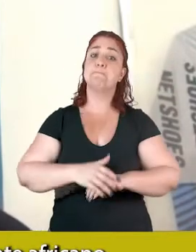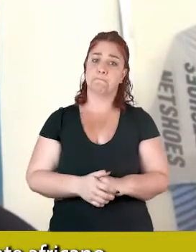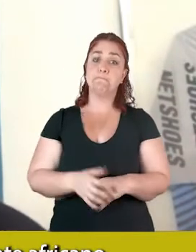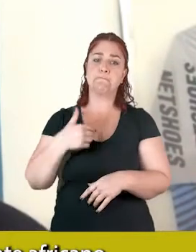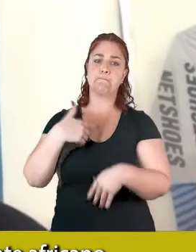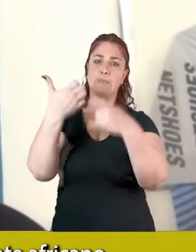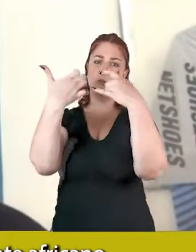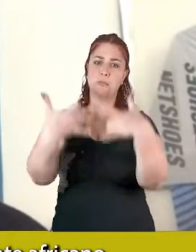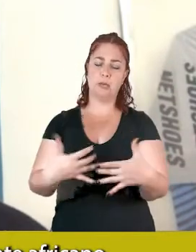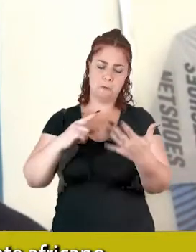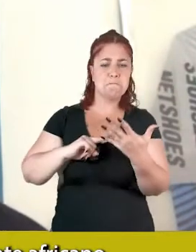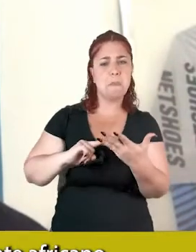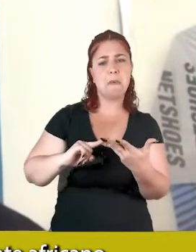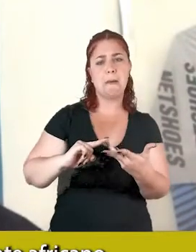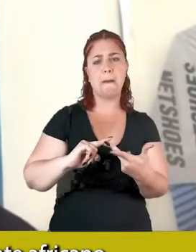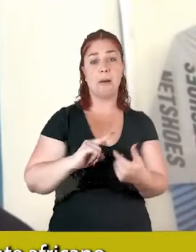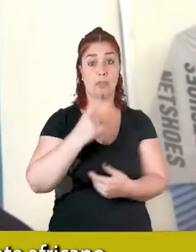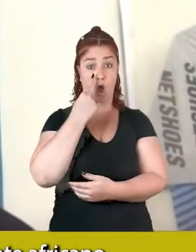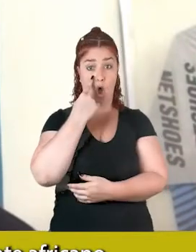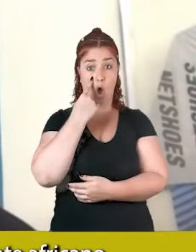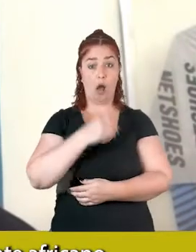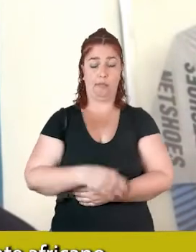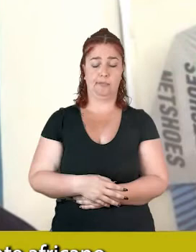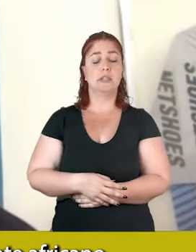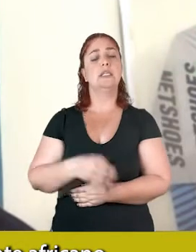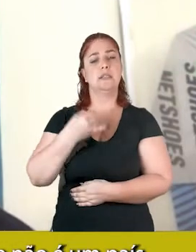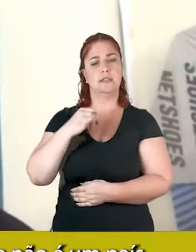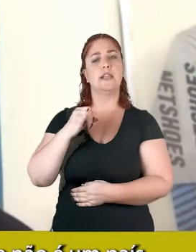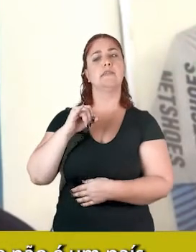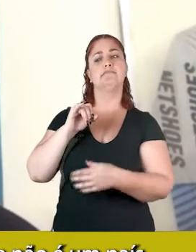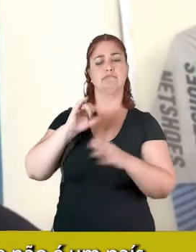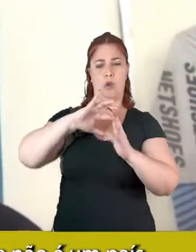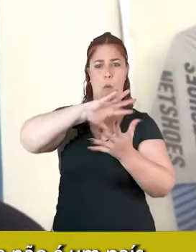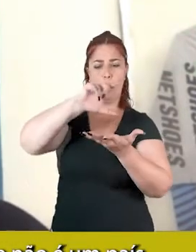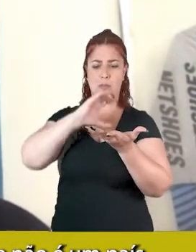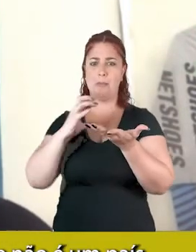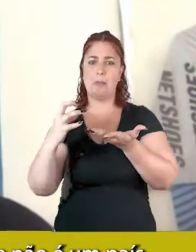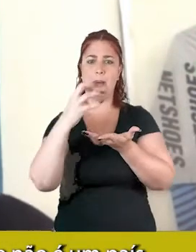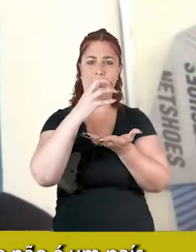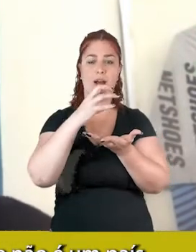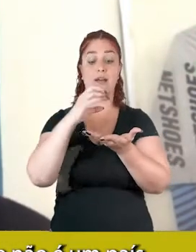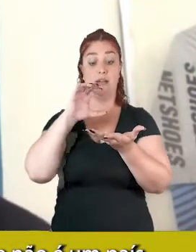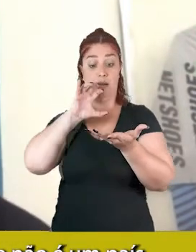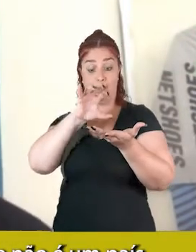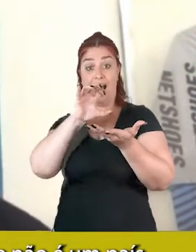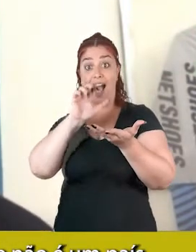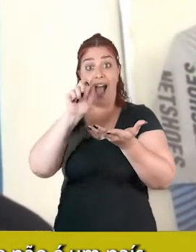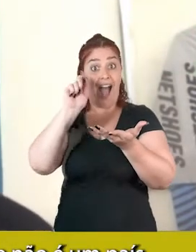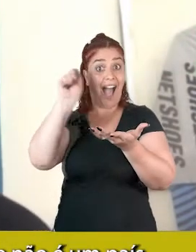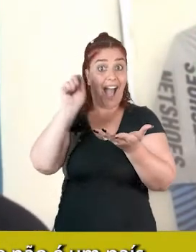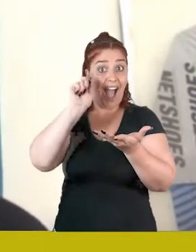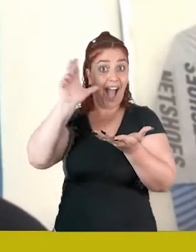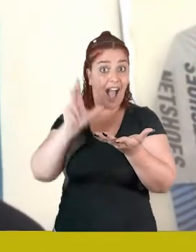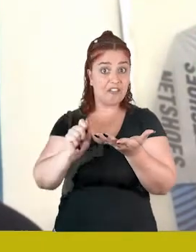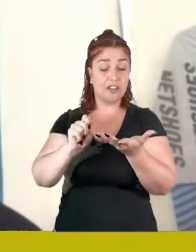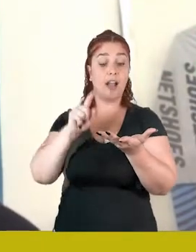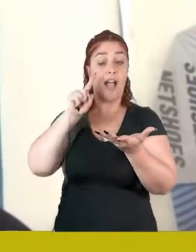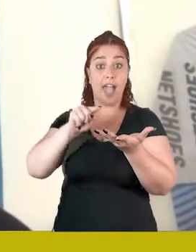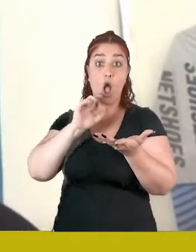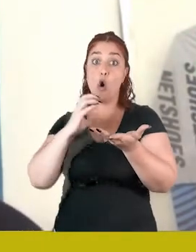explico para eles que, bom, tirando o continente africano, porque a África, explica, a África é um continente, não é um país,